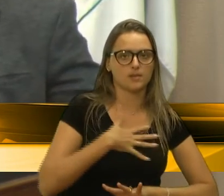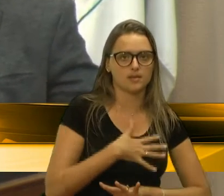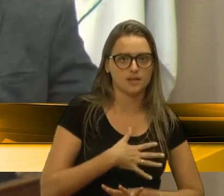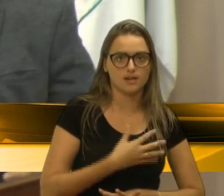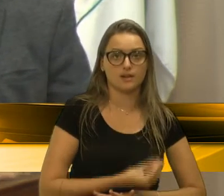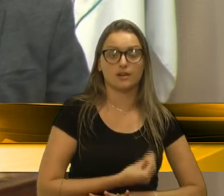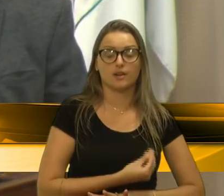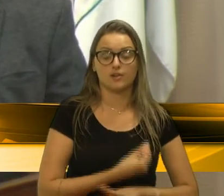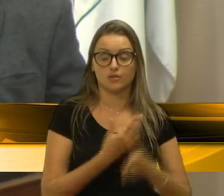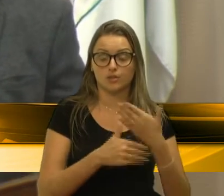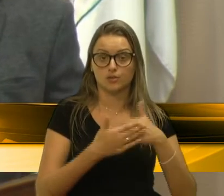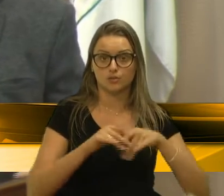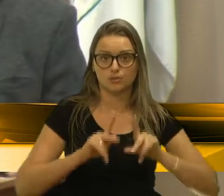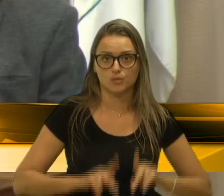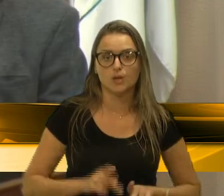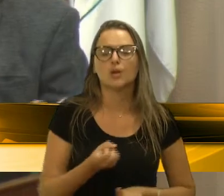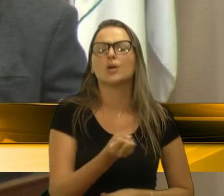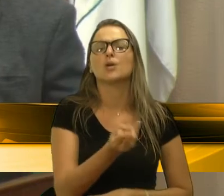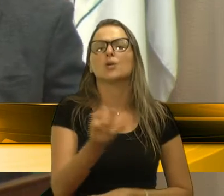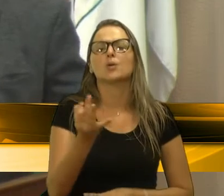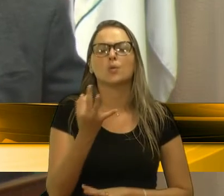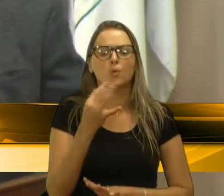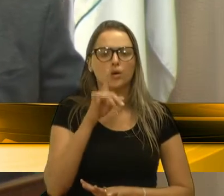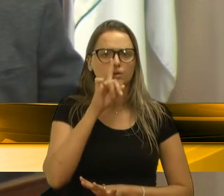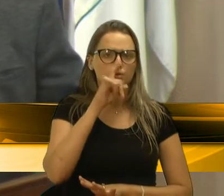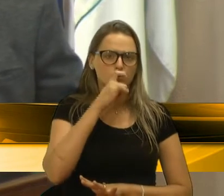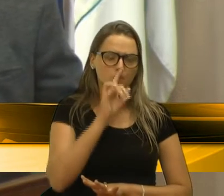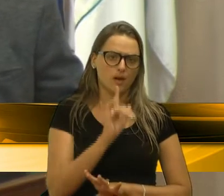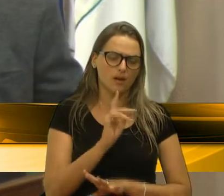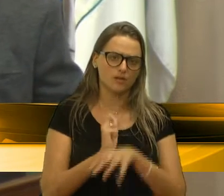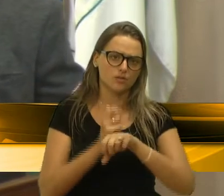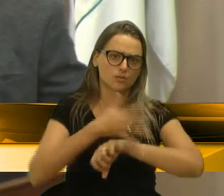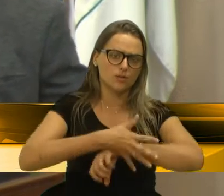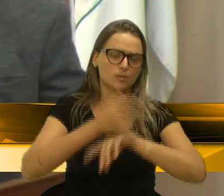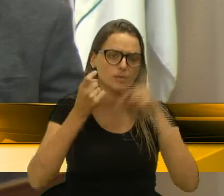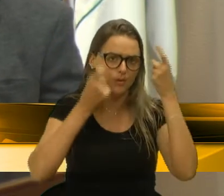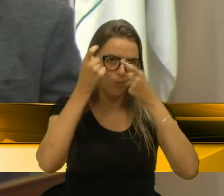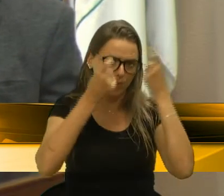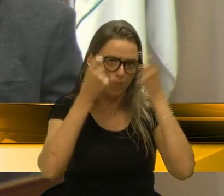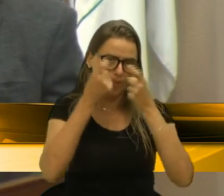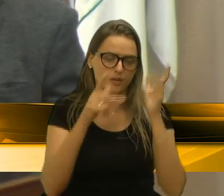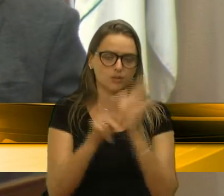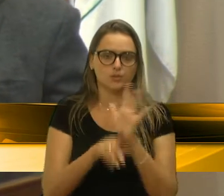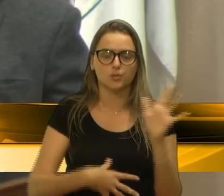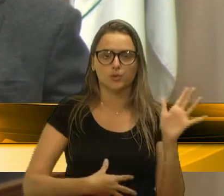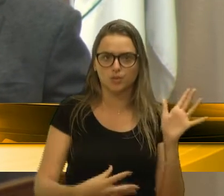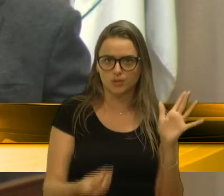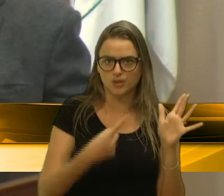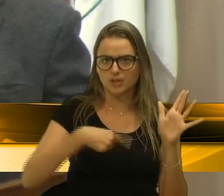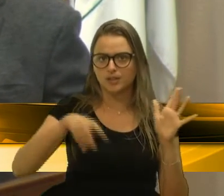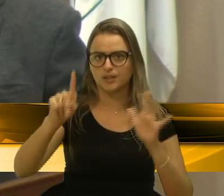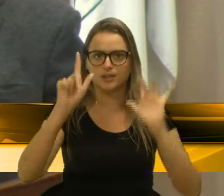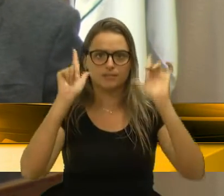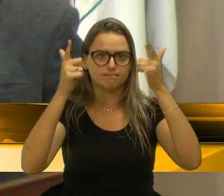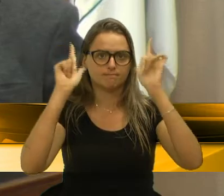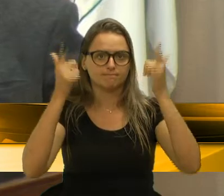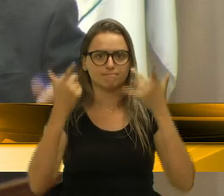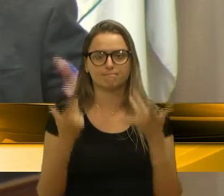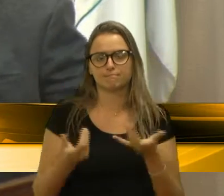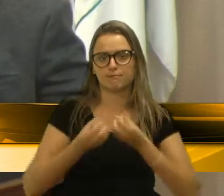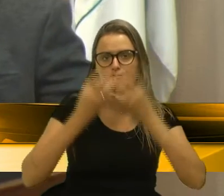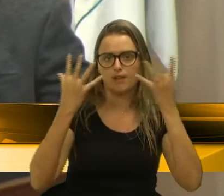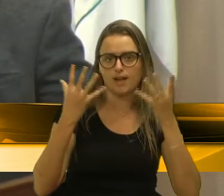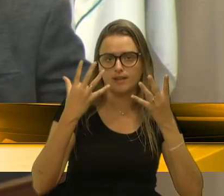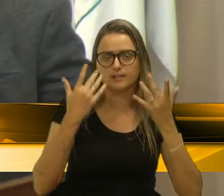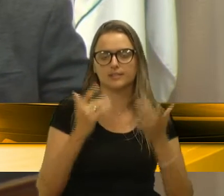pessoas. Quantos pais aí ficam preocupadíssimos com os seus filhos. indo nas festas, nas